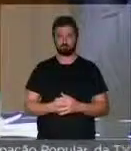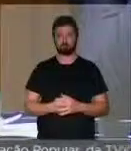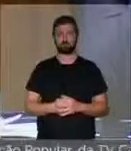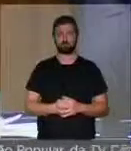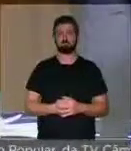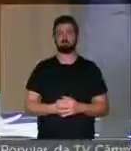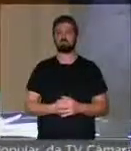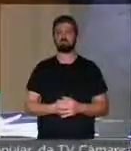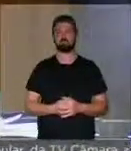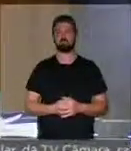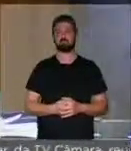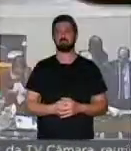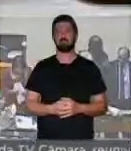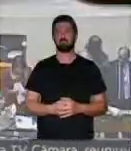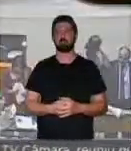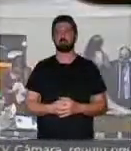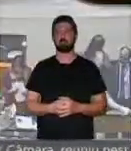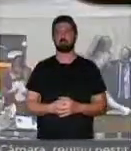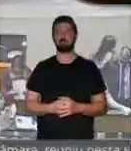Sr.